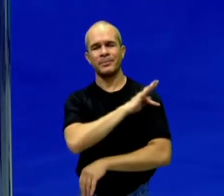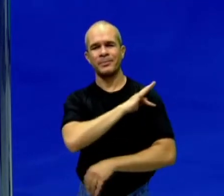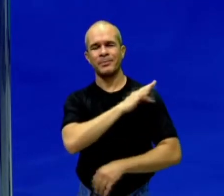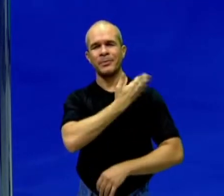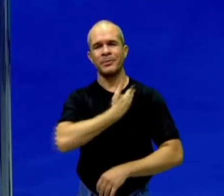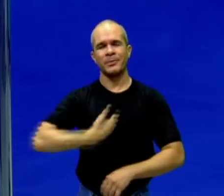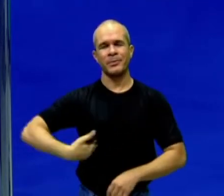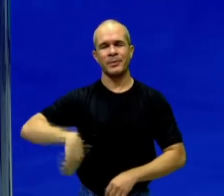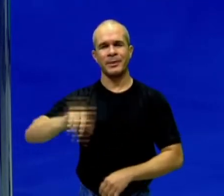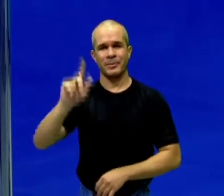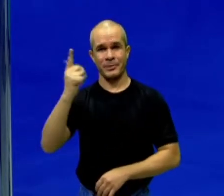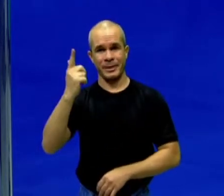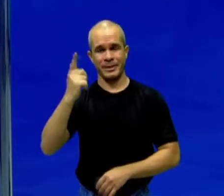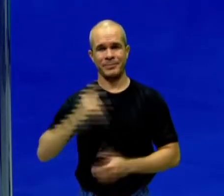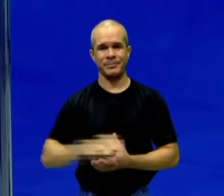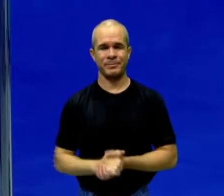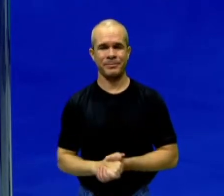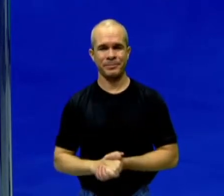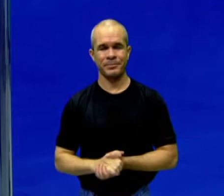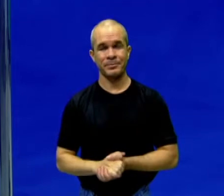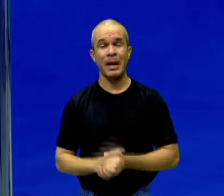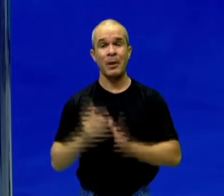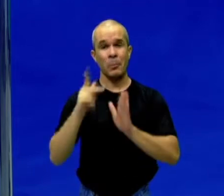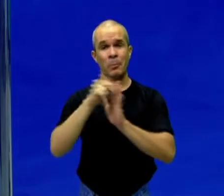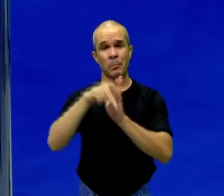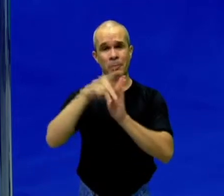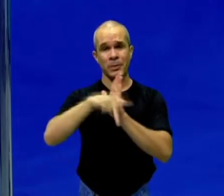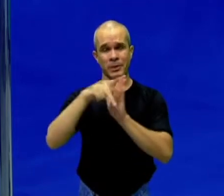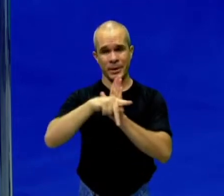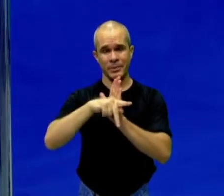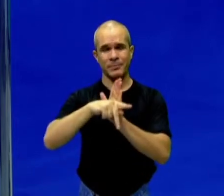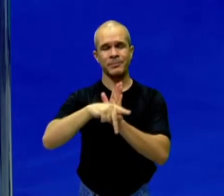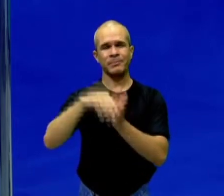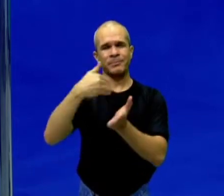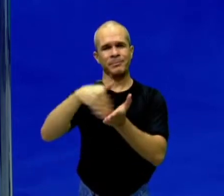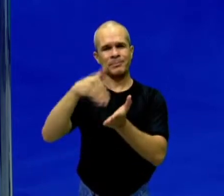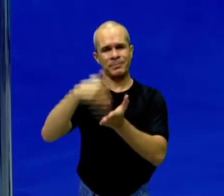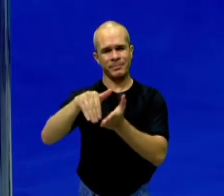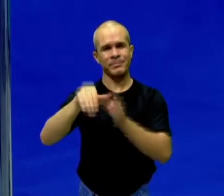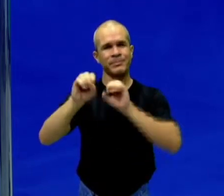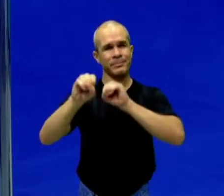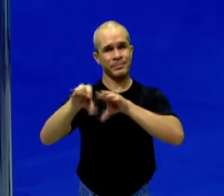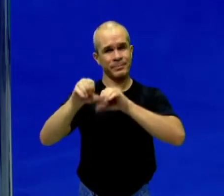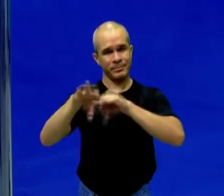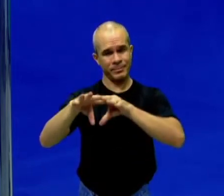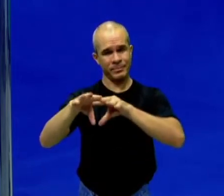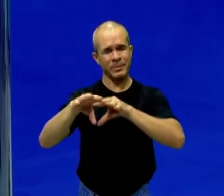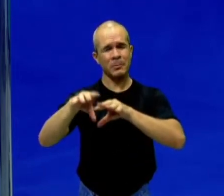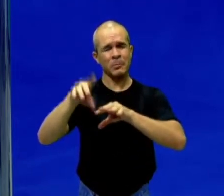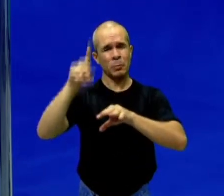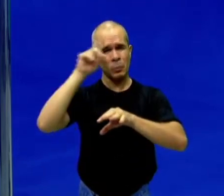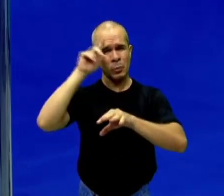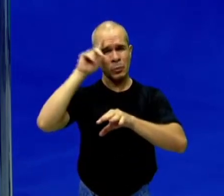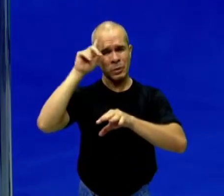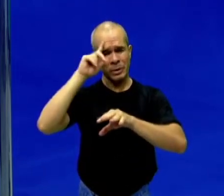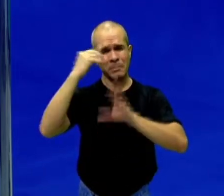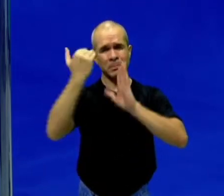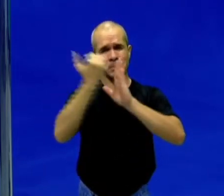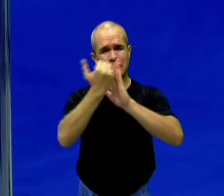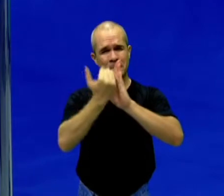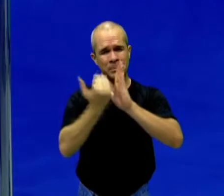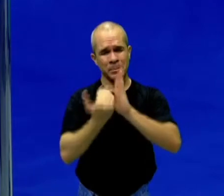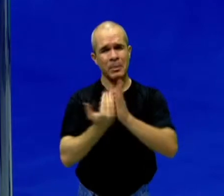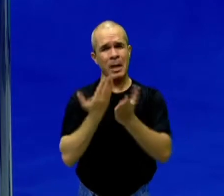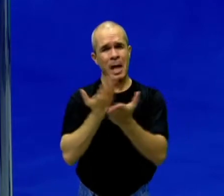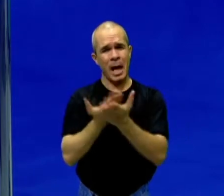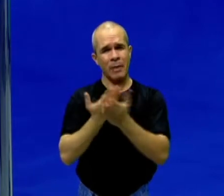da Rede Estadual de Goiás. Lembrando que esse é um projeto Seduque em Ação, que tem programas diários com aulas para